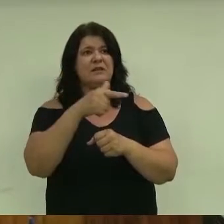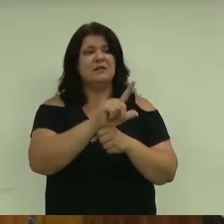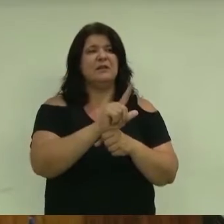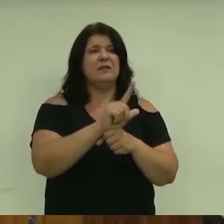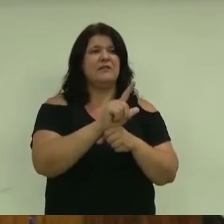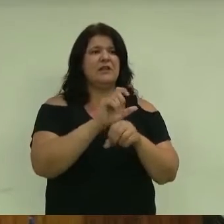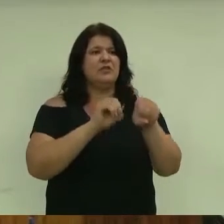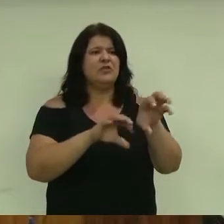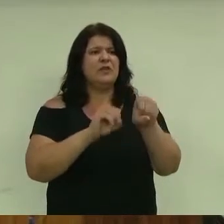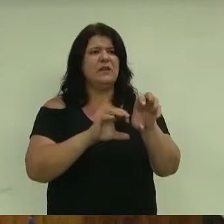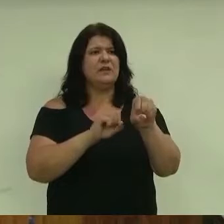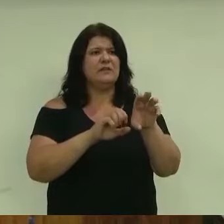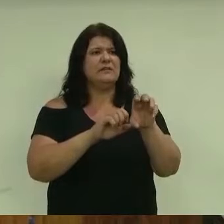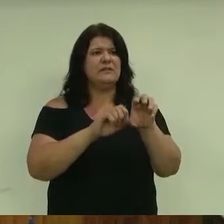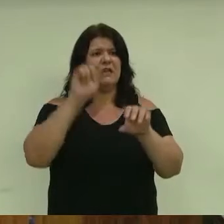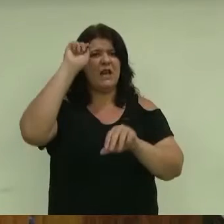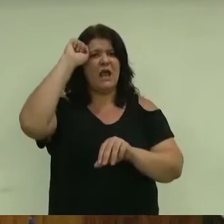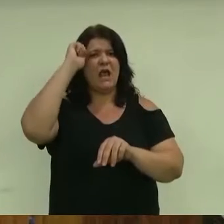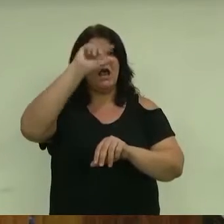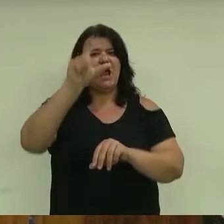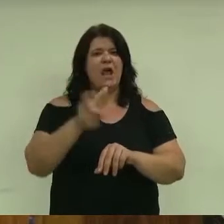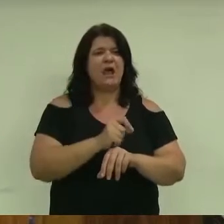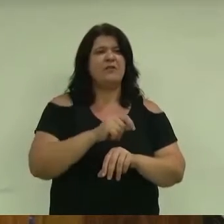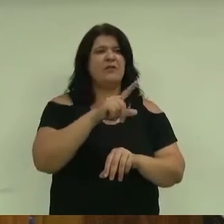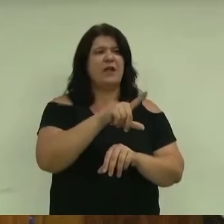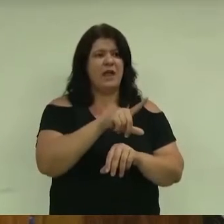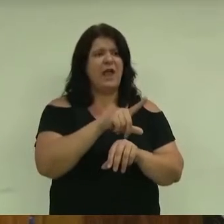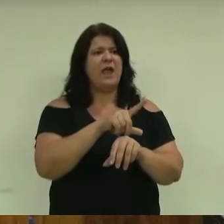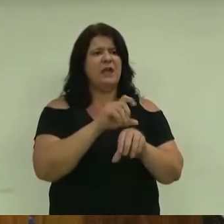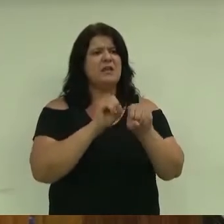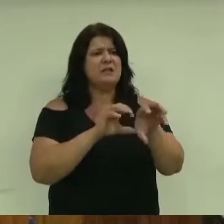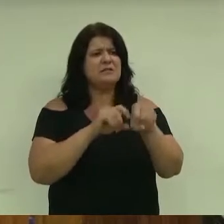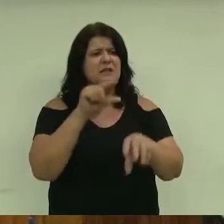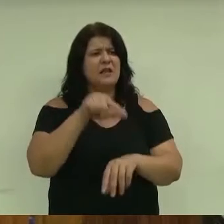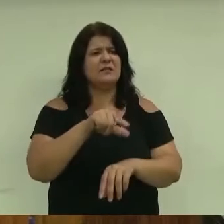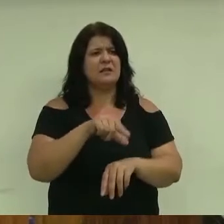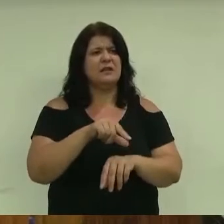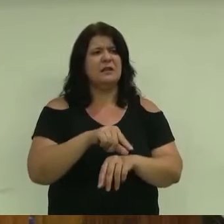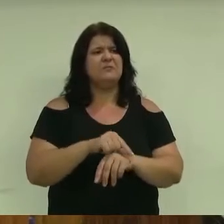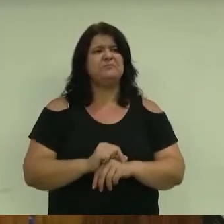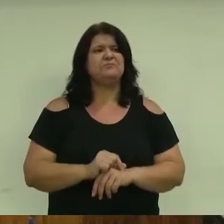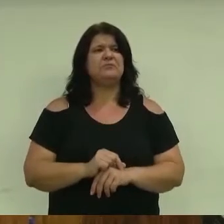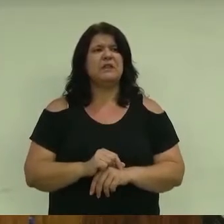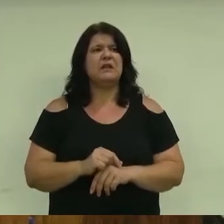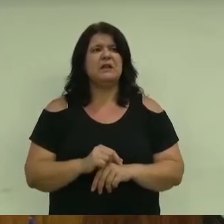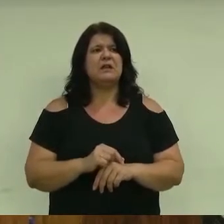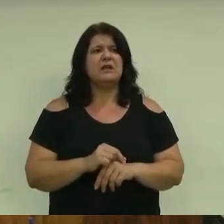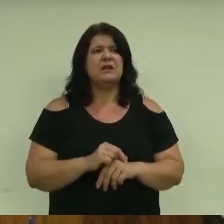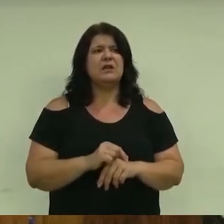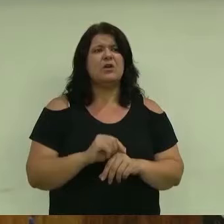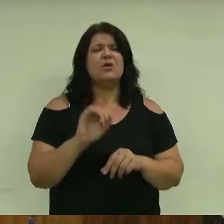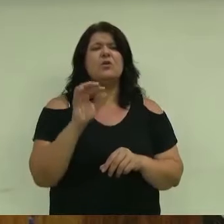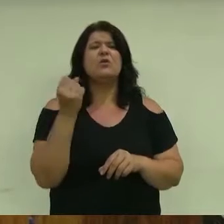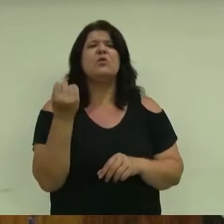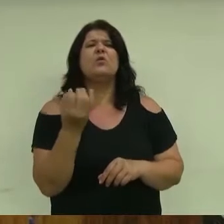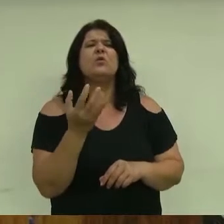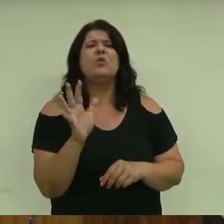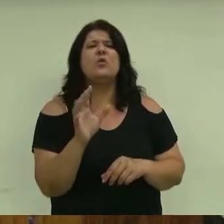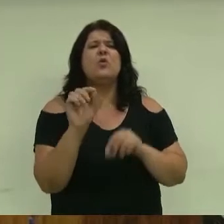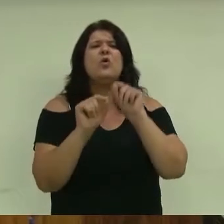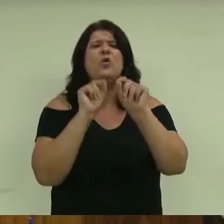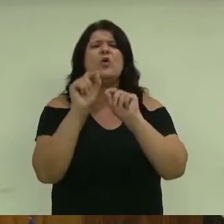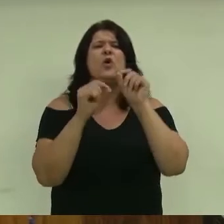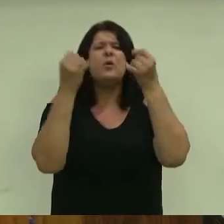afro-brasileira, é aplicada na nossa rede de ensino? 2. Qual o cronograma referente ao ensino deste tema na rede municipal?